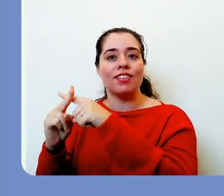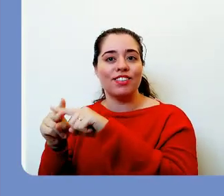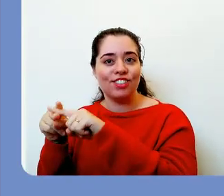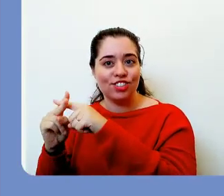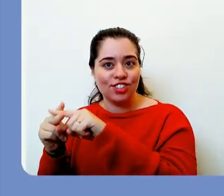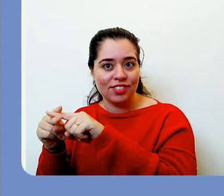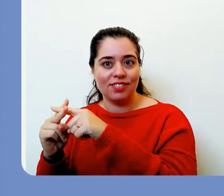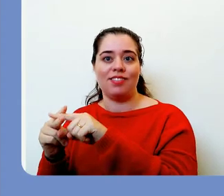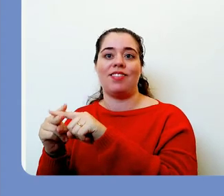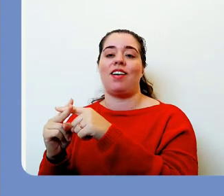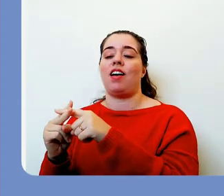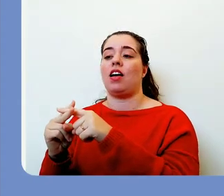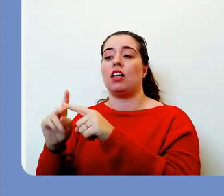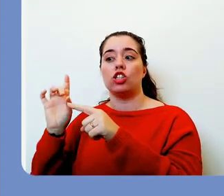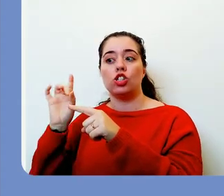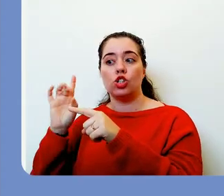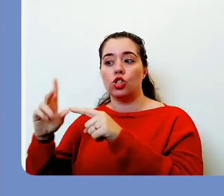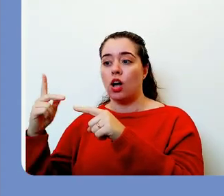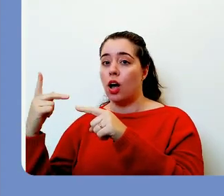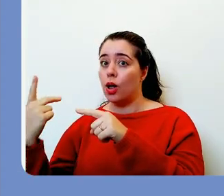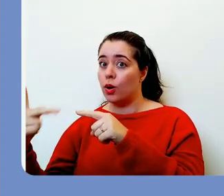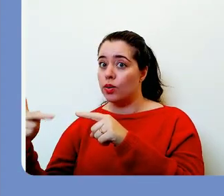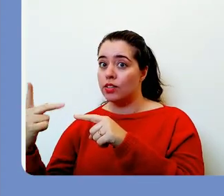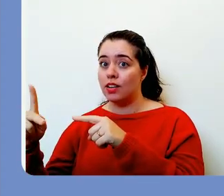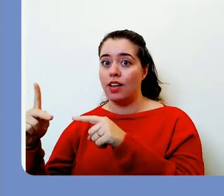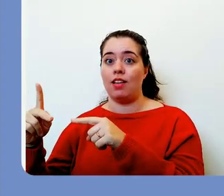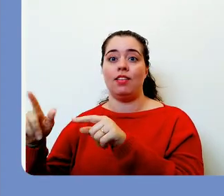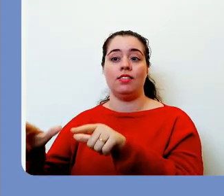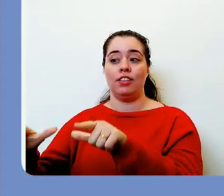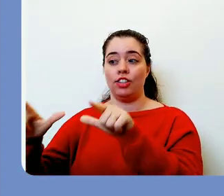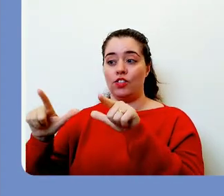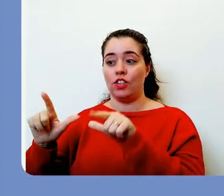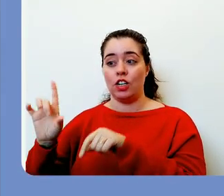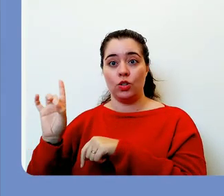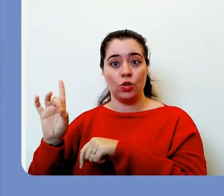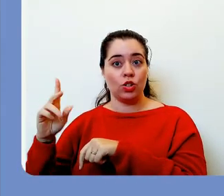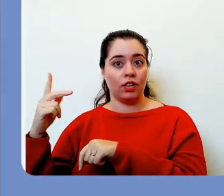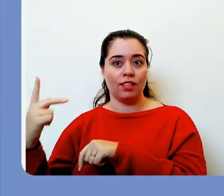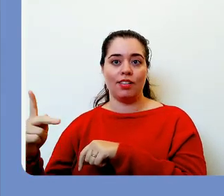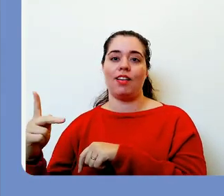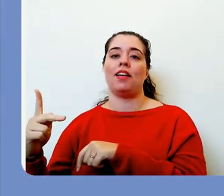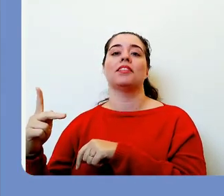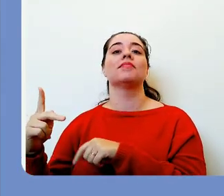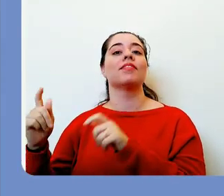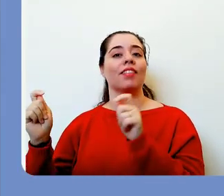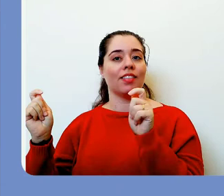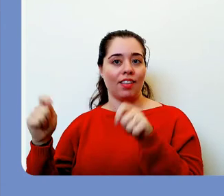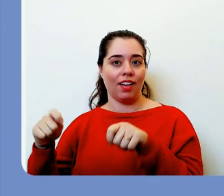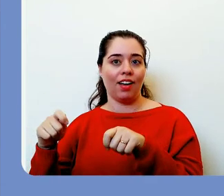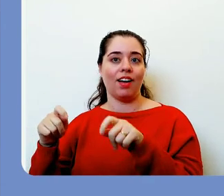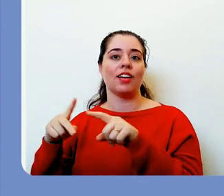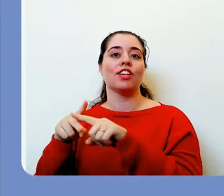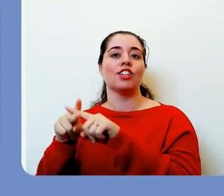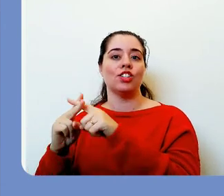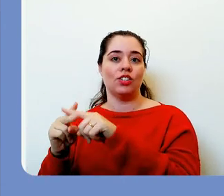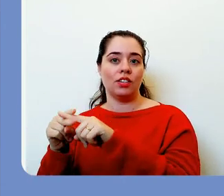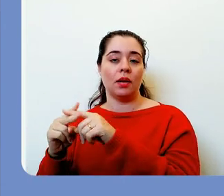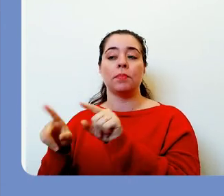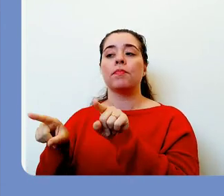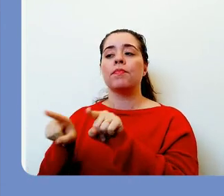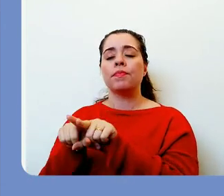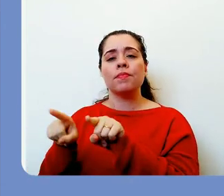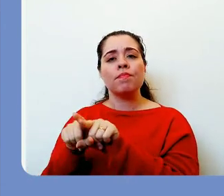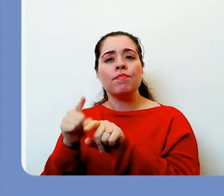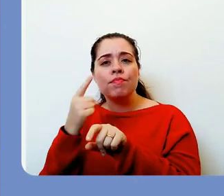Vai aparecer essa mensagem e você clica em OK. A outra maneira de sincronizar os